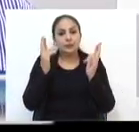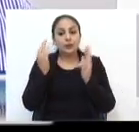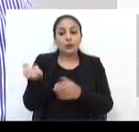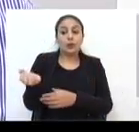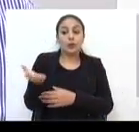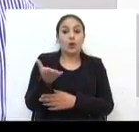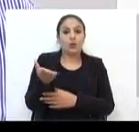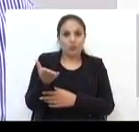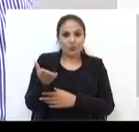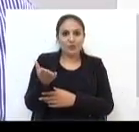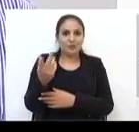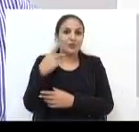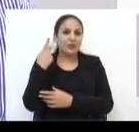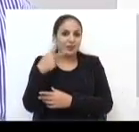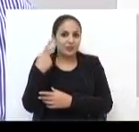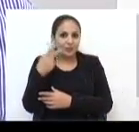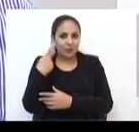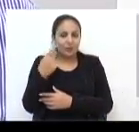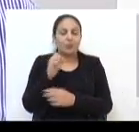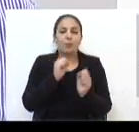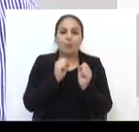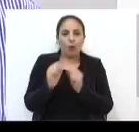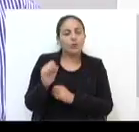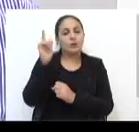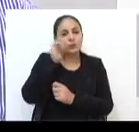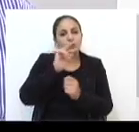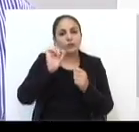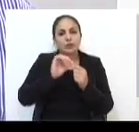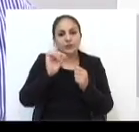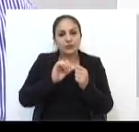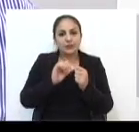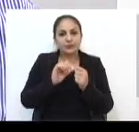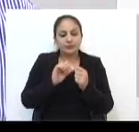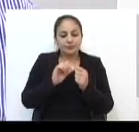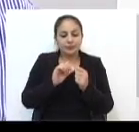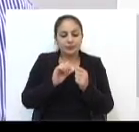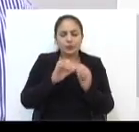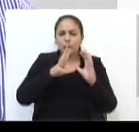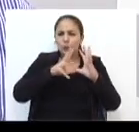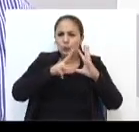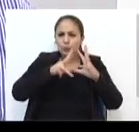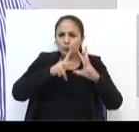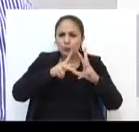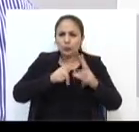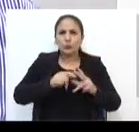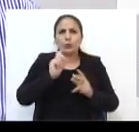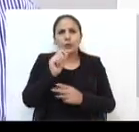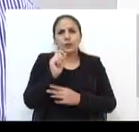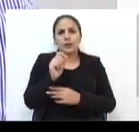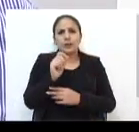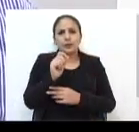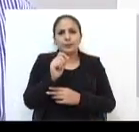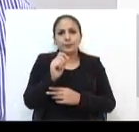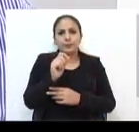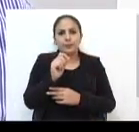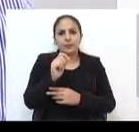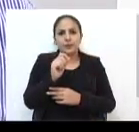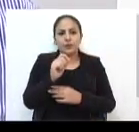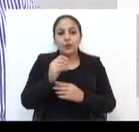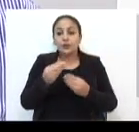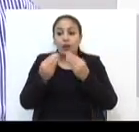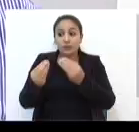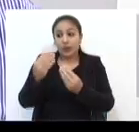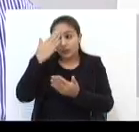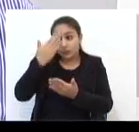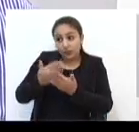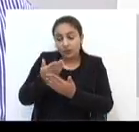os novos eleitos possam realmente fazer por aquilo que foram confiados a eles.